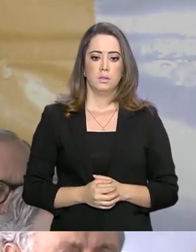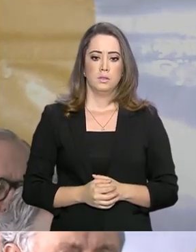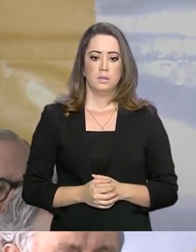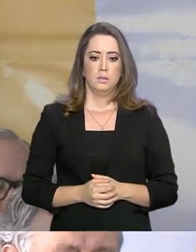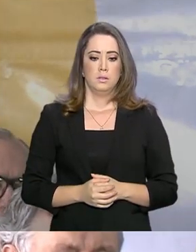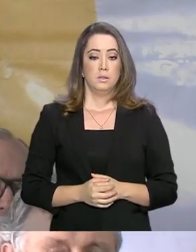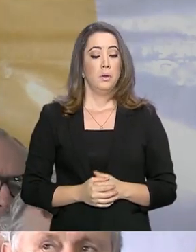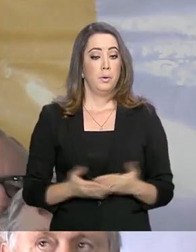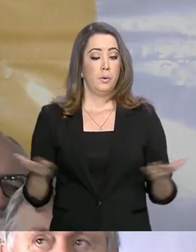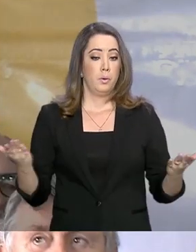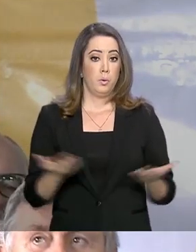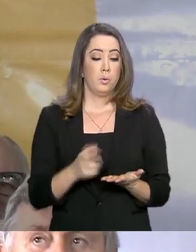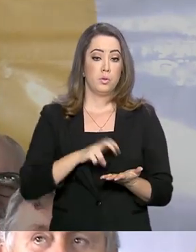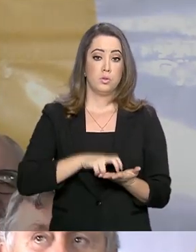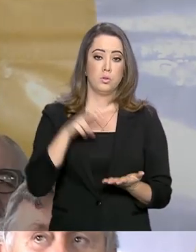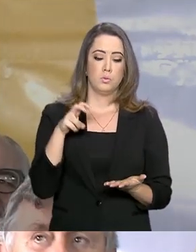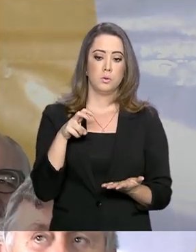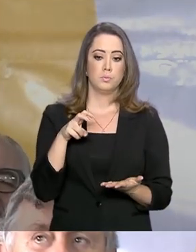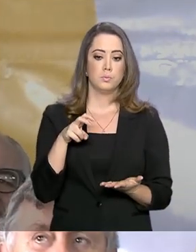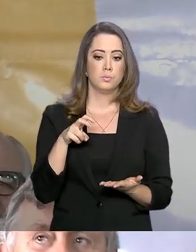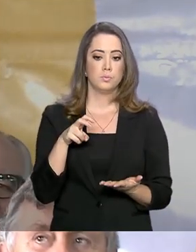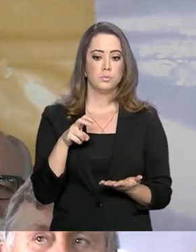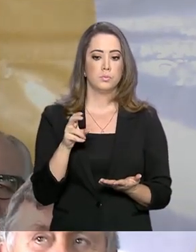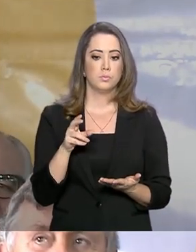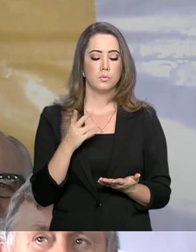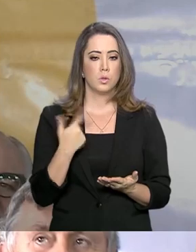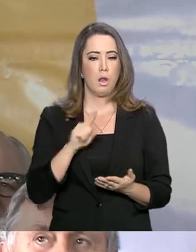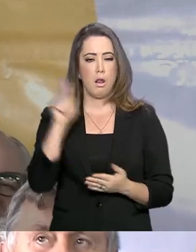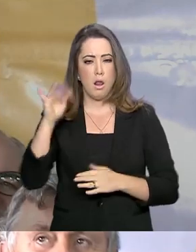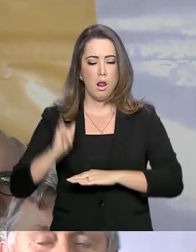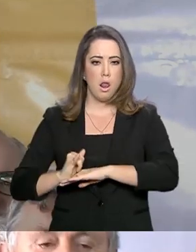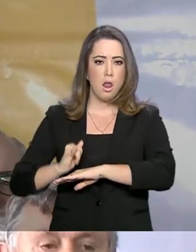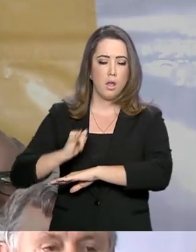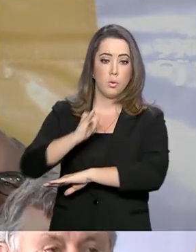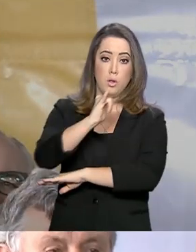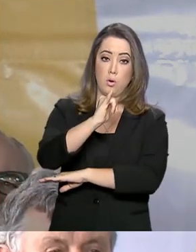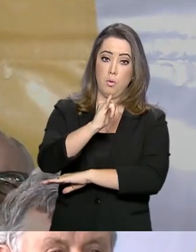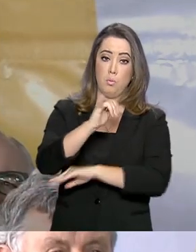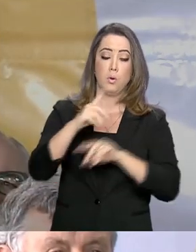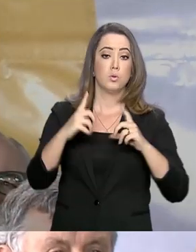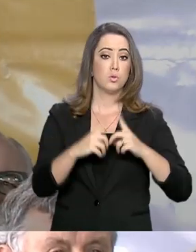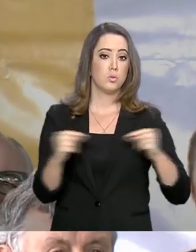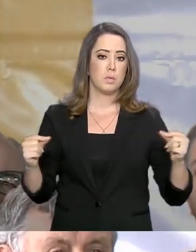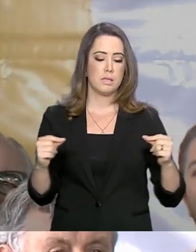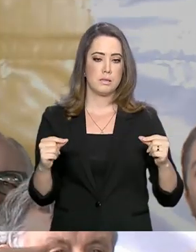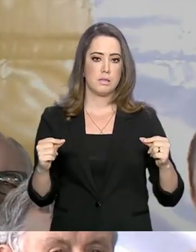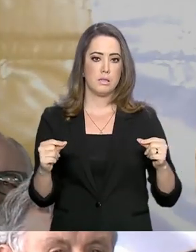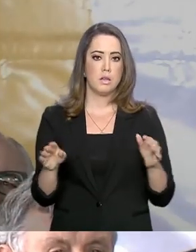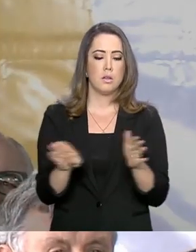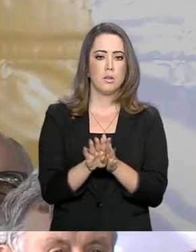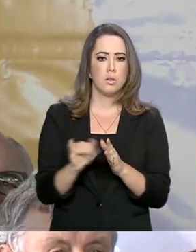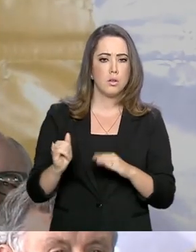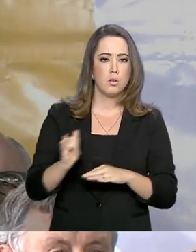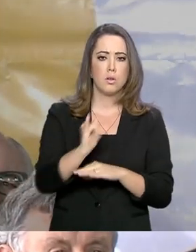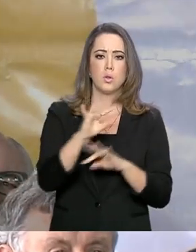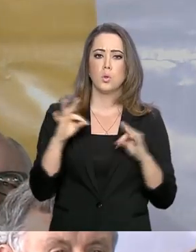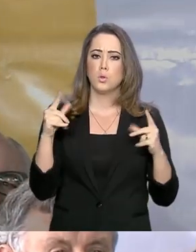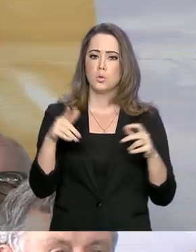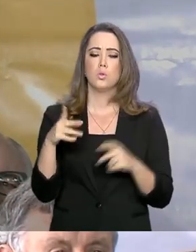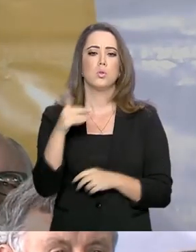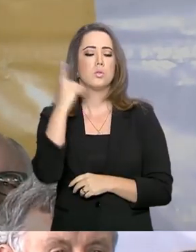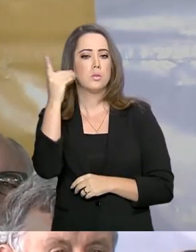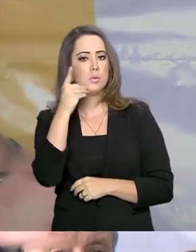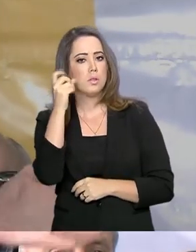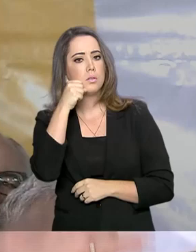Inclusive, hoje de manhã, ainda no aeroporto lá de Brasília, na base aérea, na frente de todos os deputados e